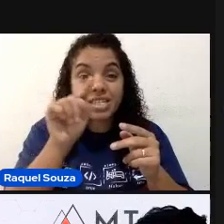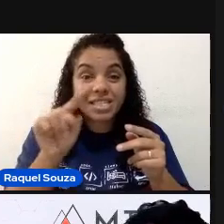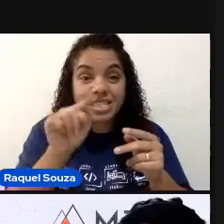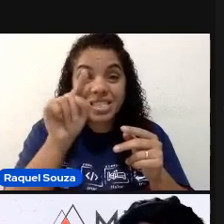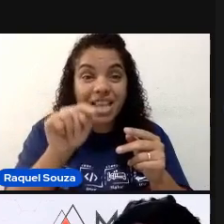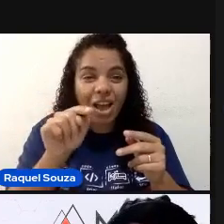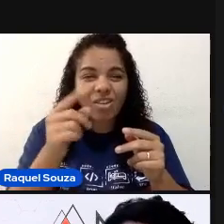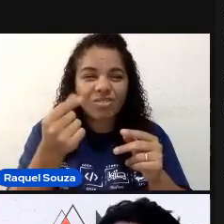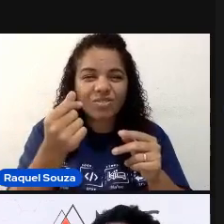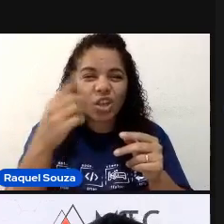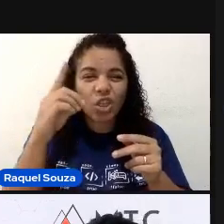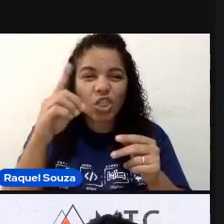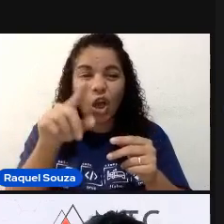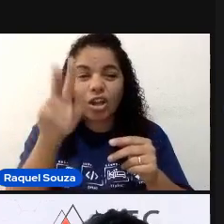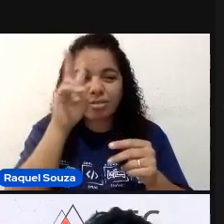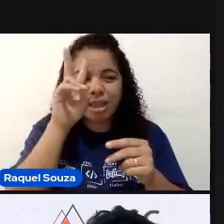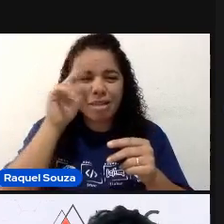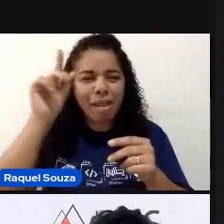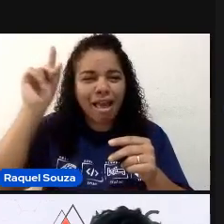Então, é nostalgia aí para a galera.